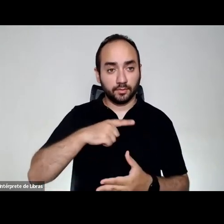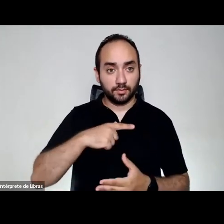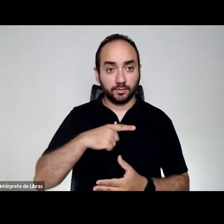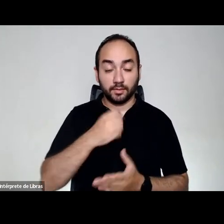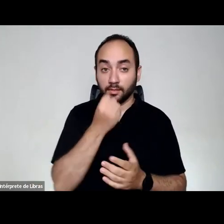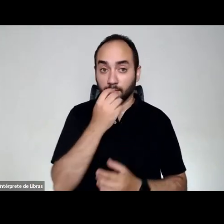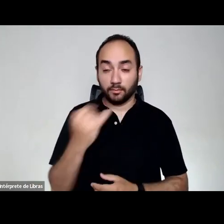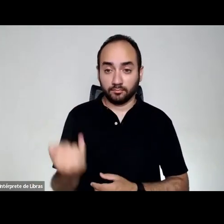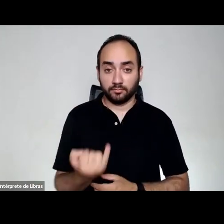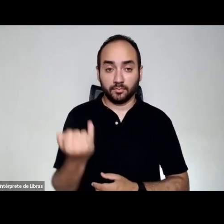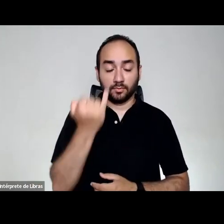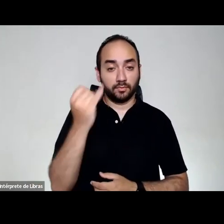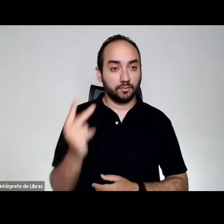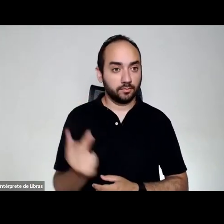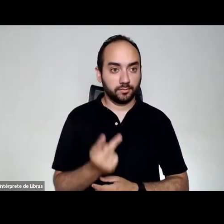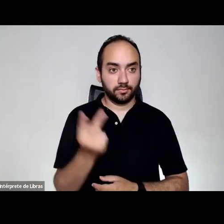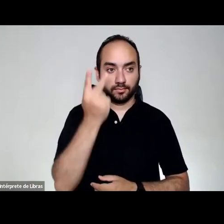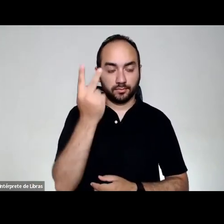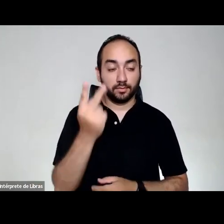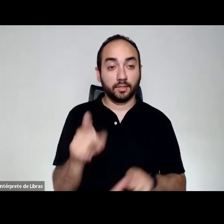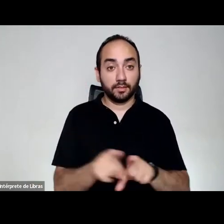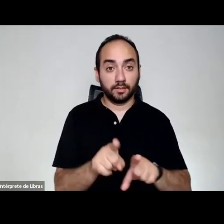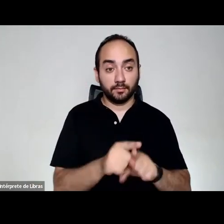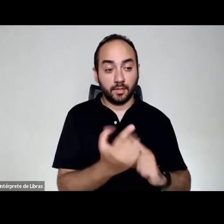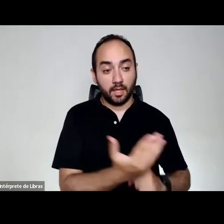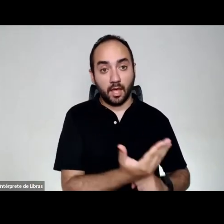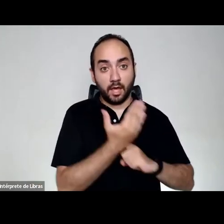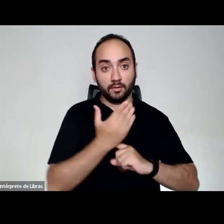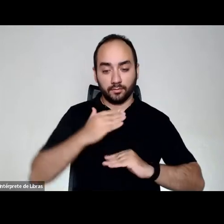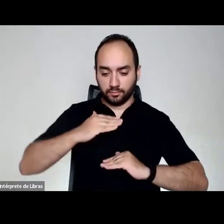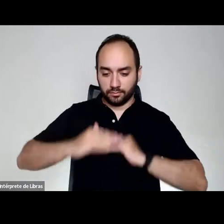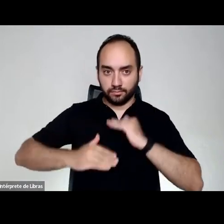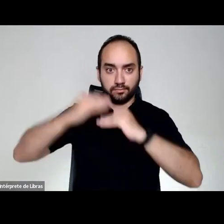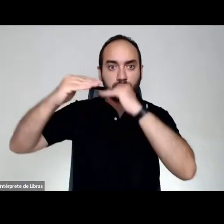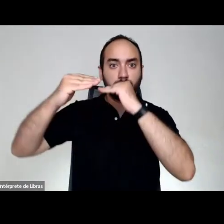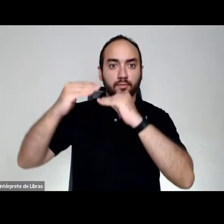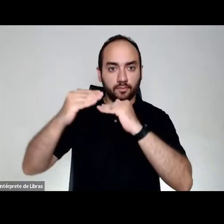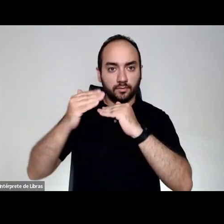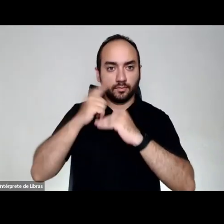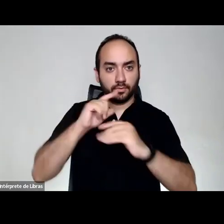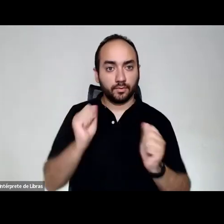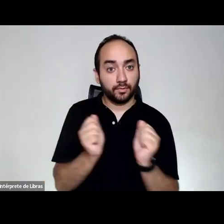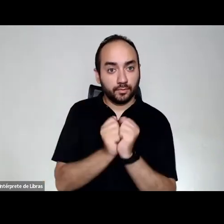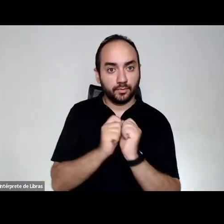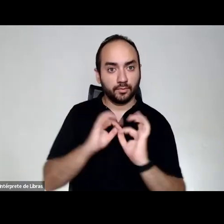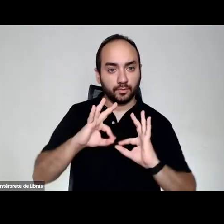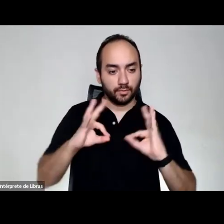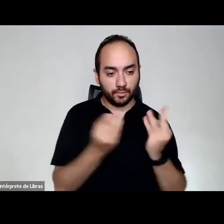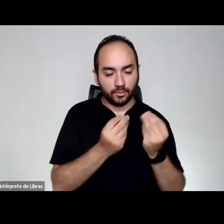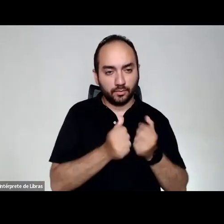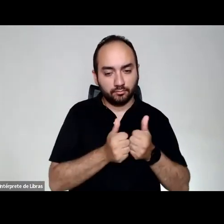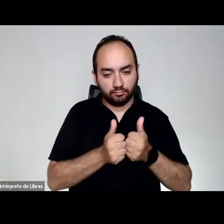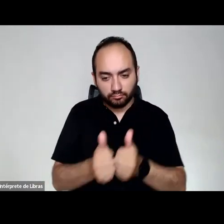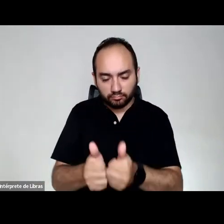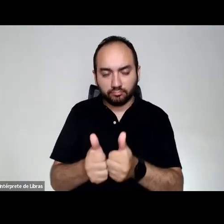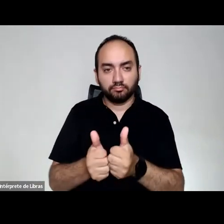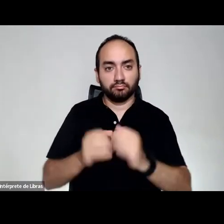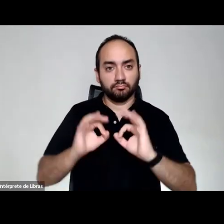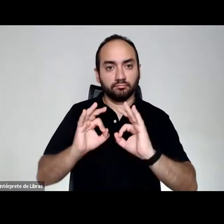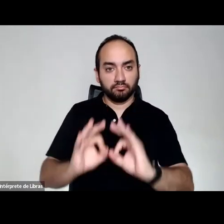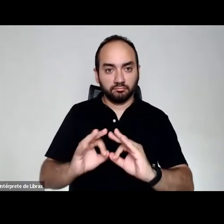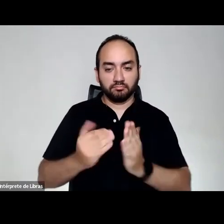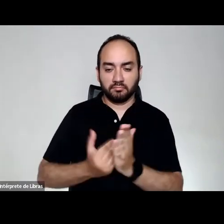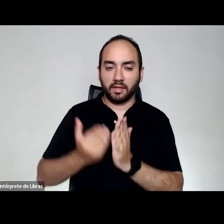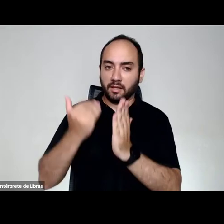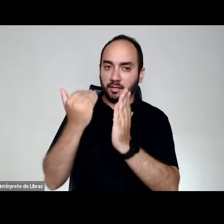relevância e nos impulsionam a juntos seguir realizando mais